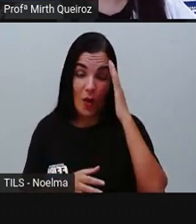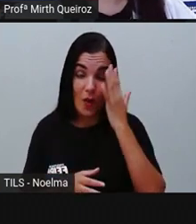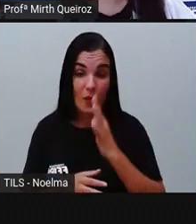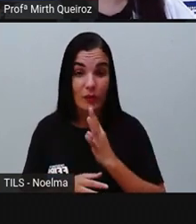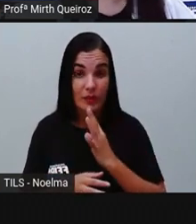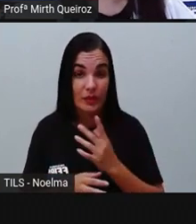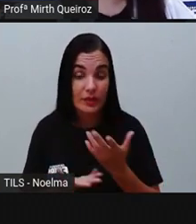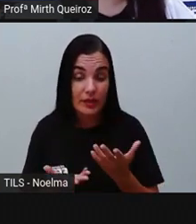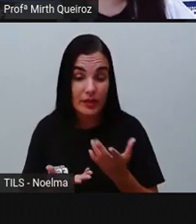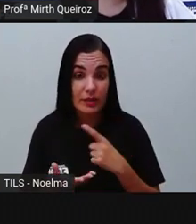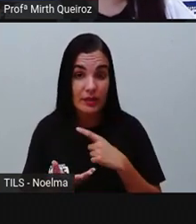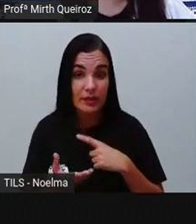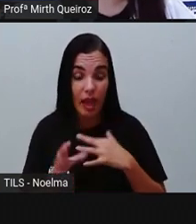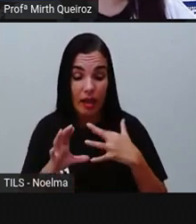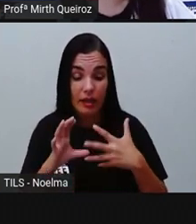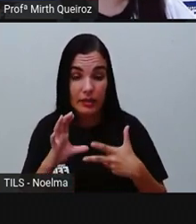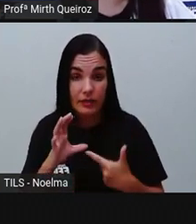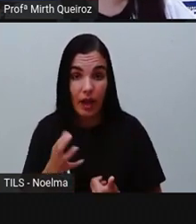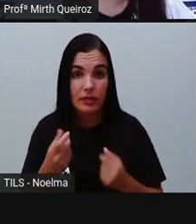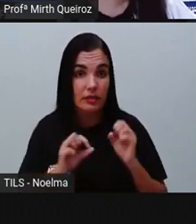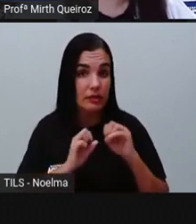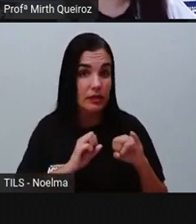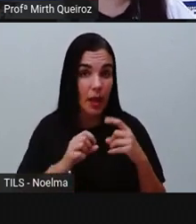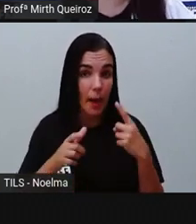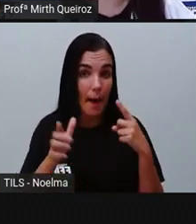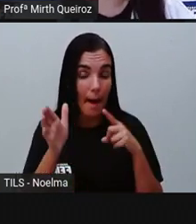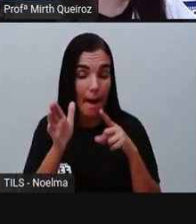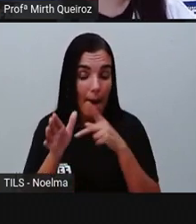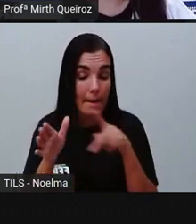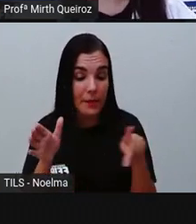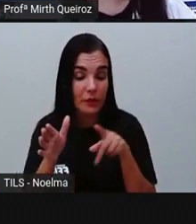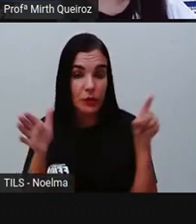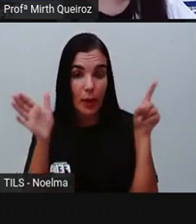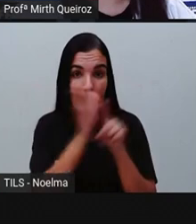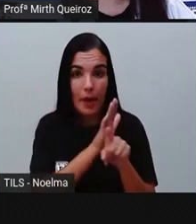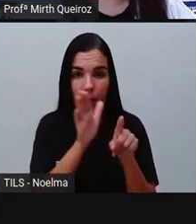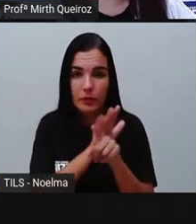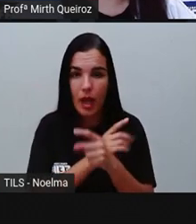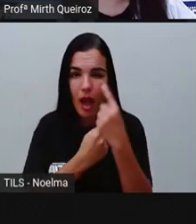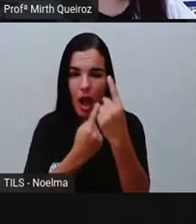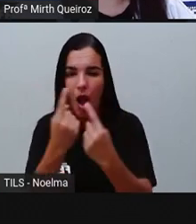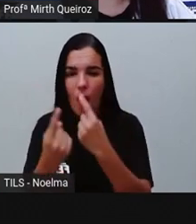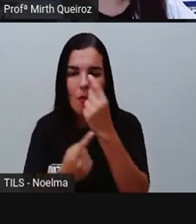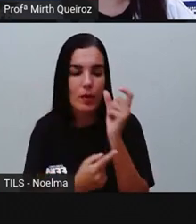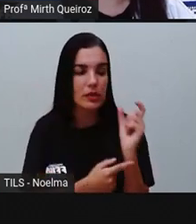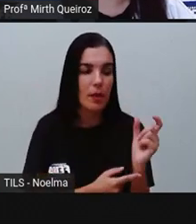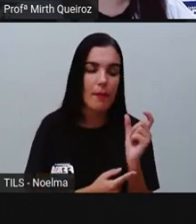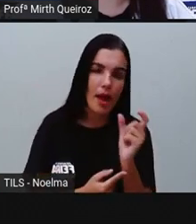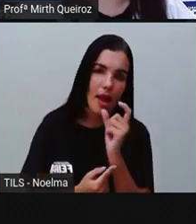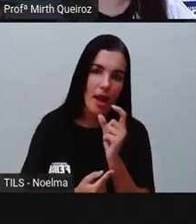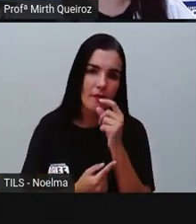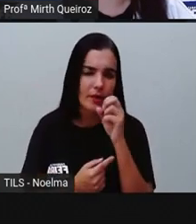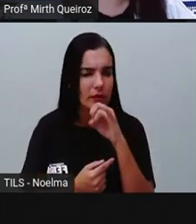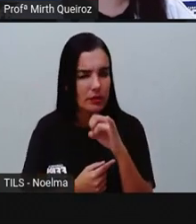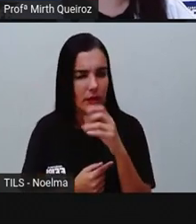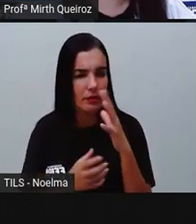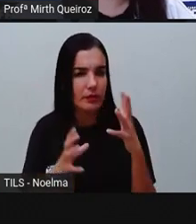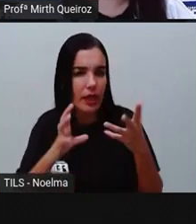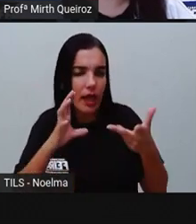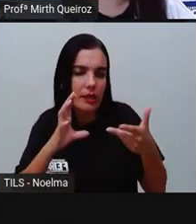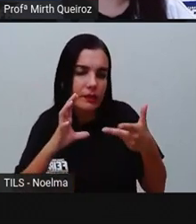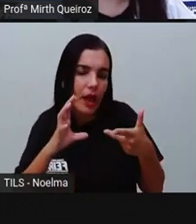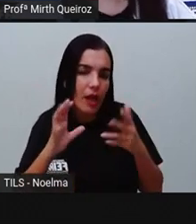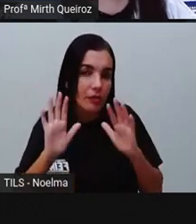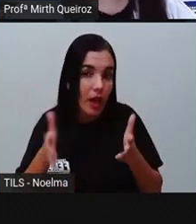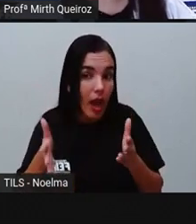essa classificação? Se há para enviar para vocês aí algumas palavras para vocês classificarem de acordo com a